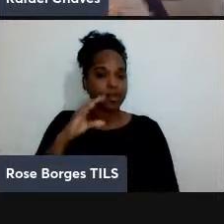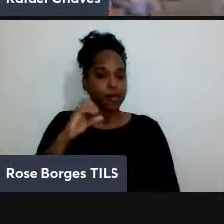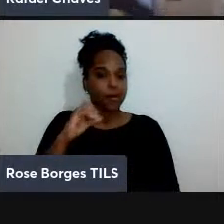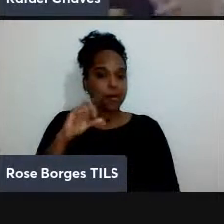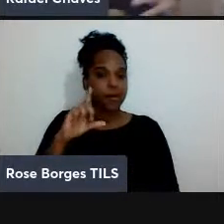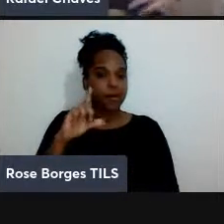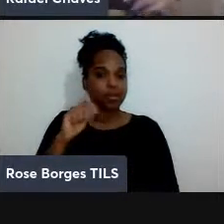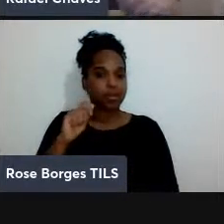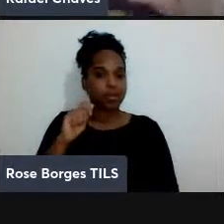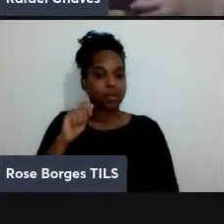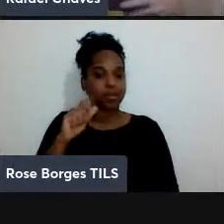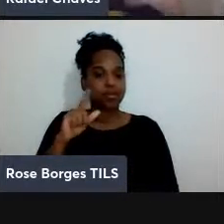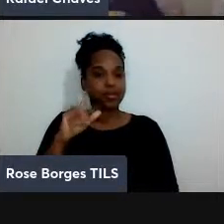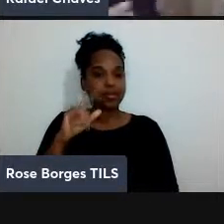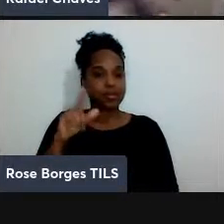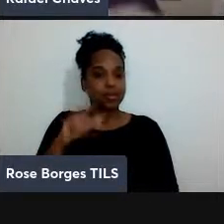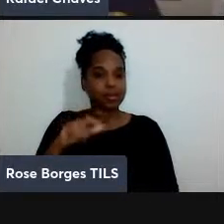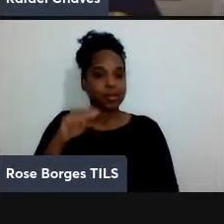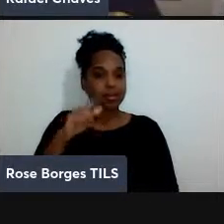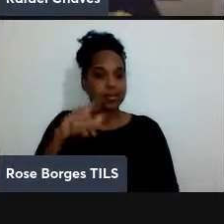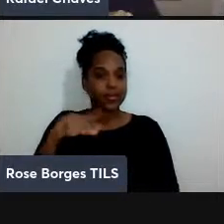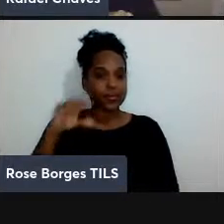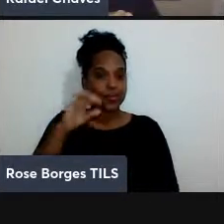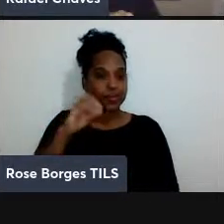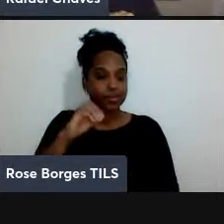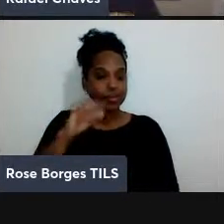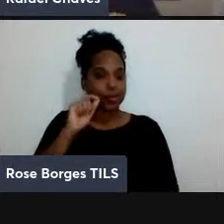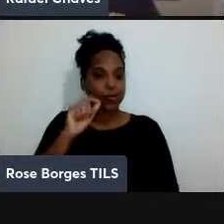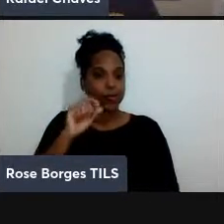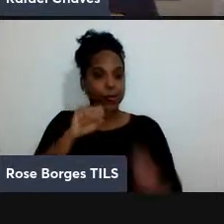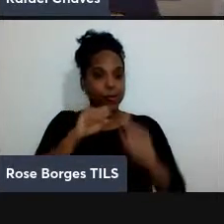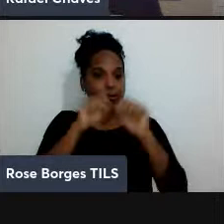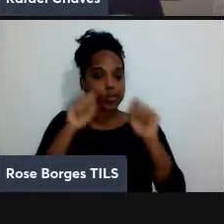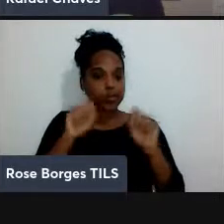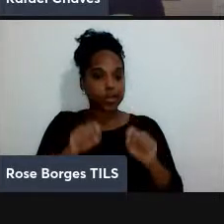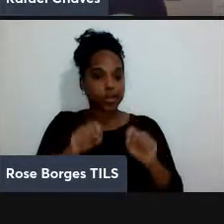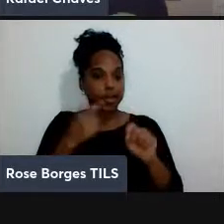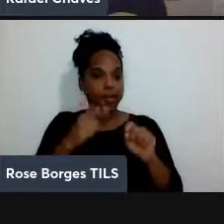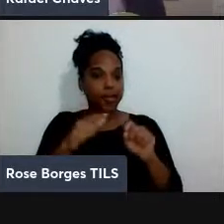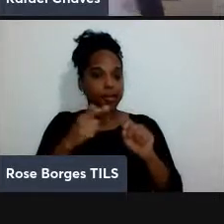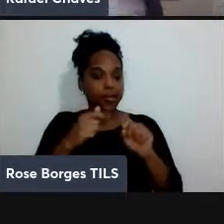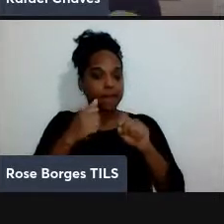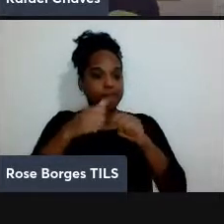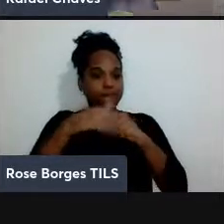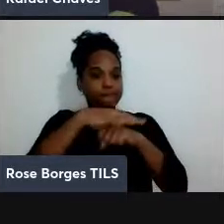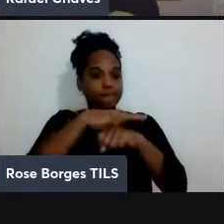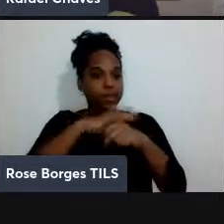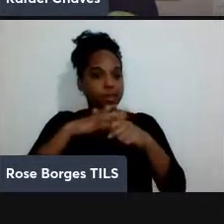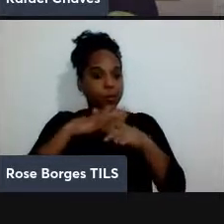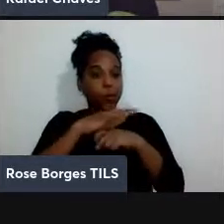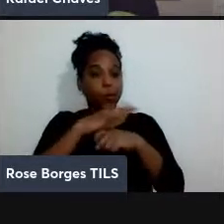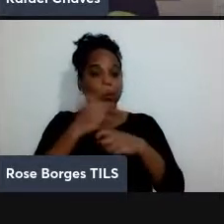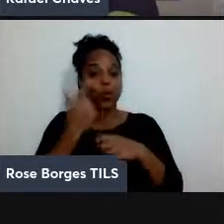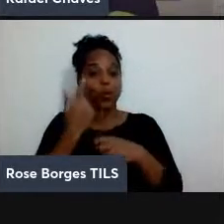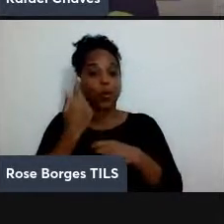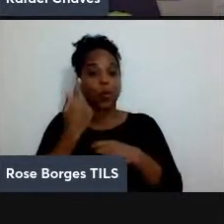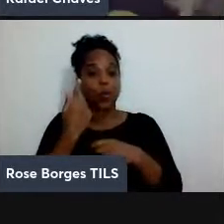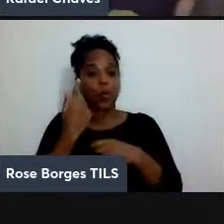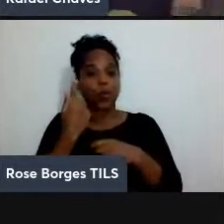ela faz com que o sistema perca as suas propriedades quânticas e o que a gente sabe via a teoria da